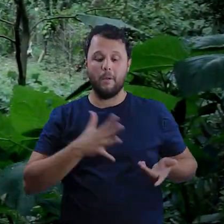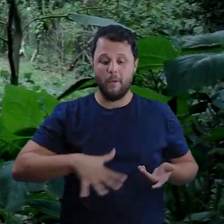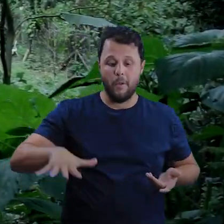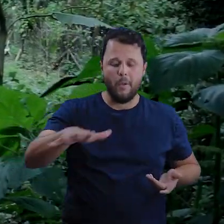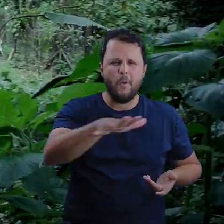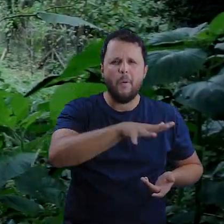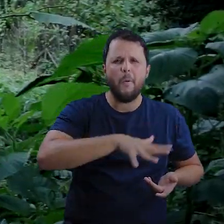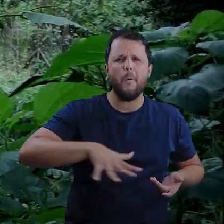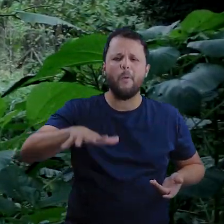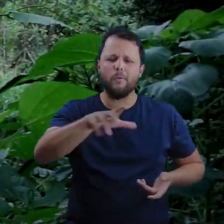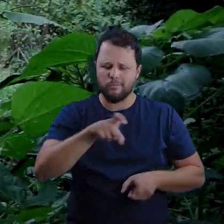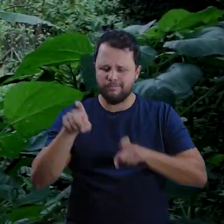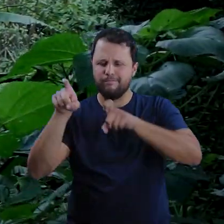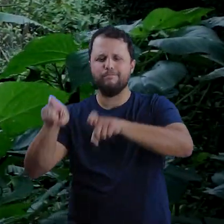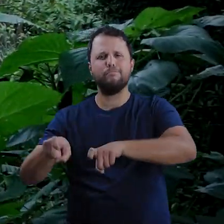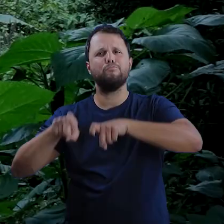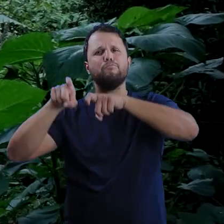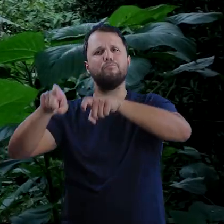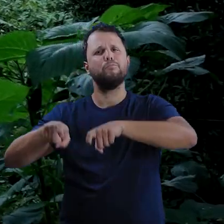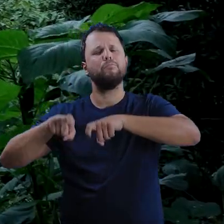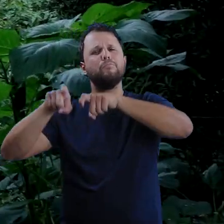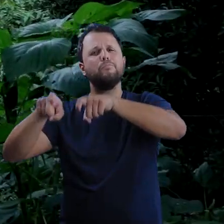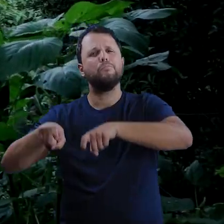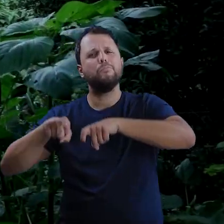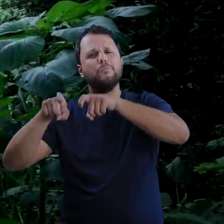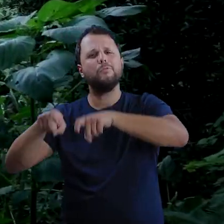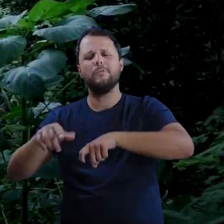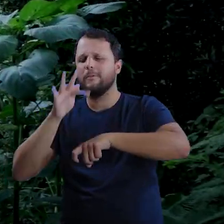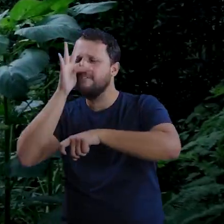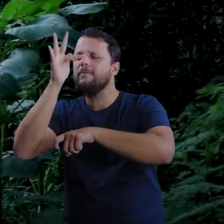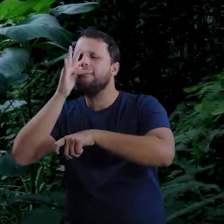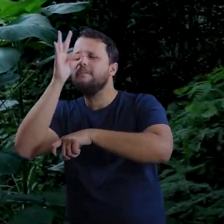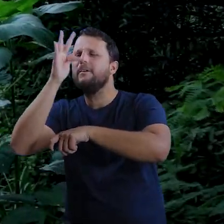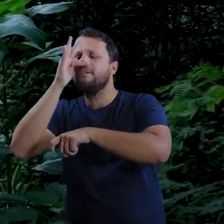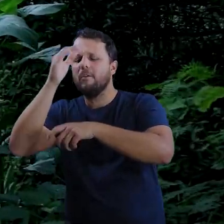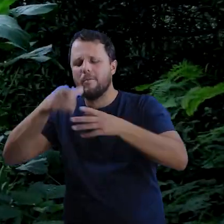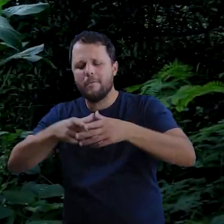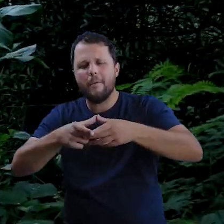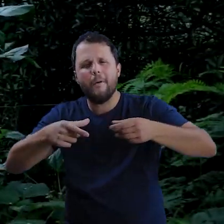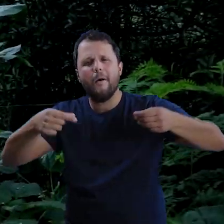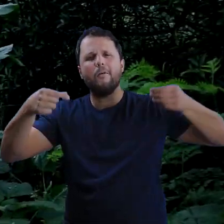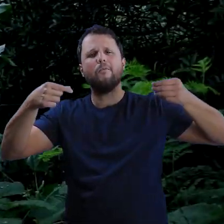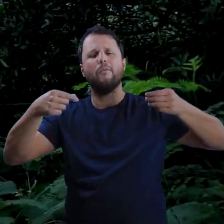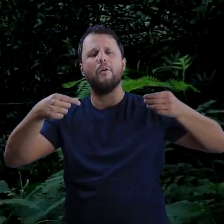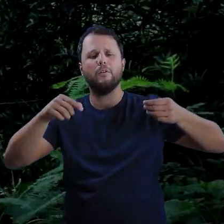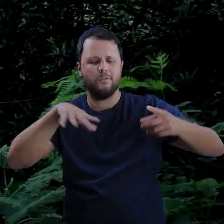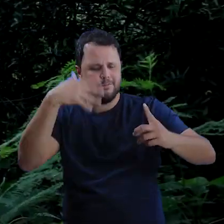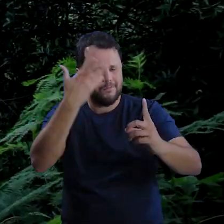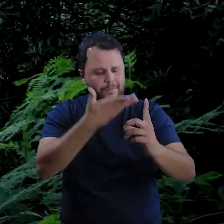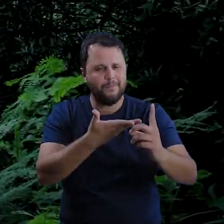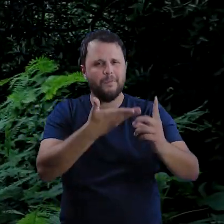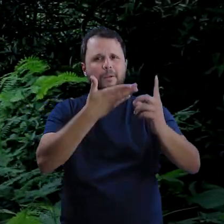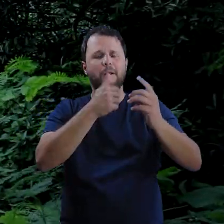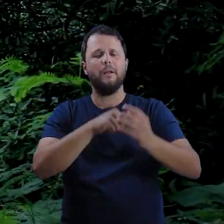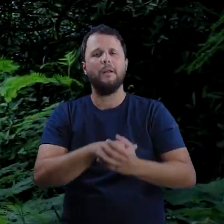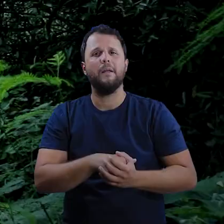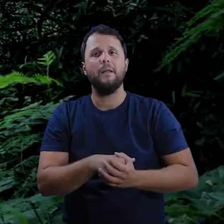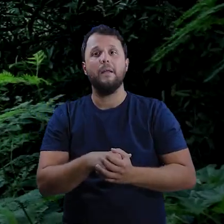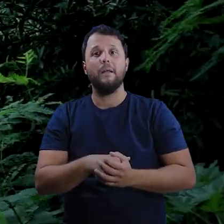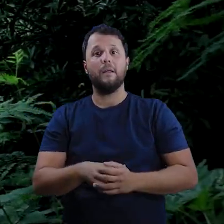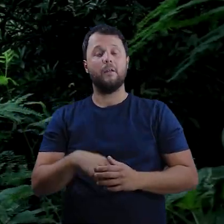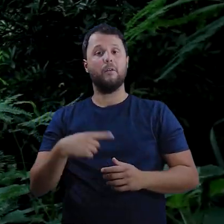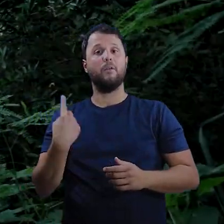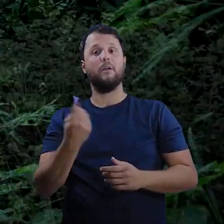UEMIMÓ. É o espaço de cultivo, né? Das plantas sagradas, das insabas. E aí o Ileaxé